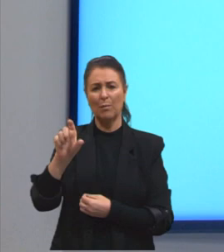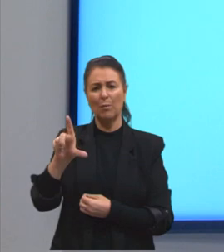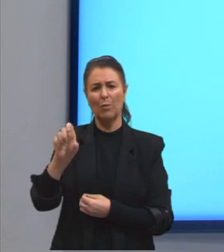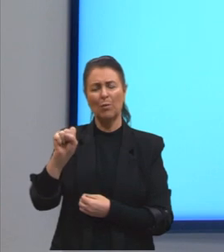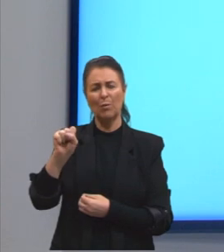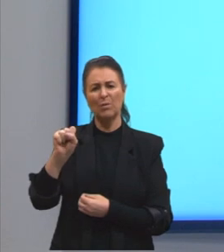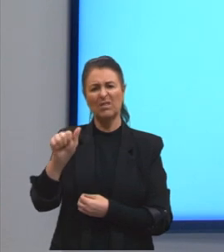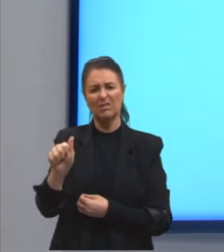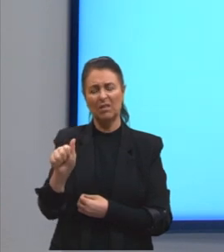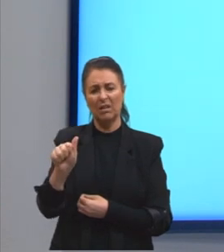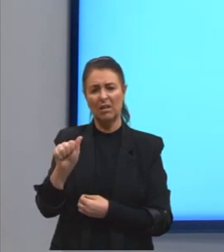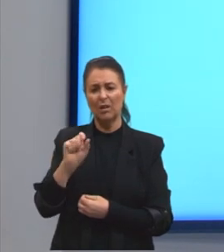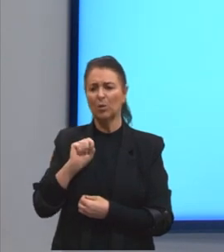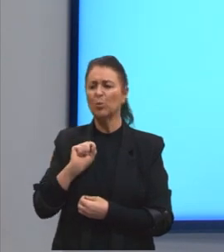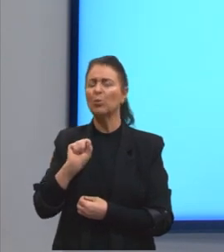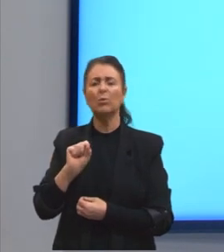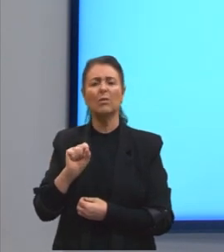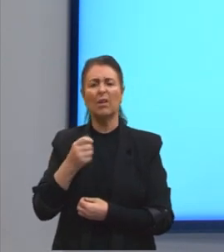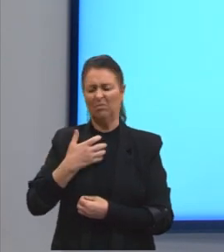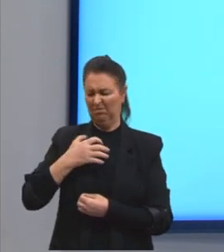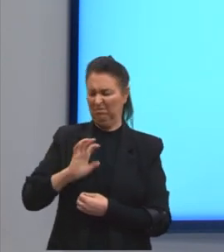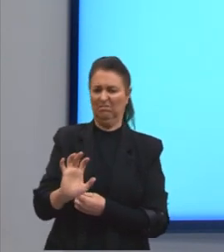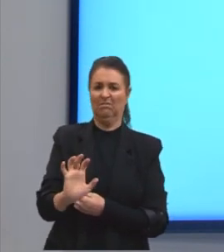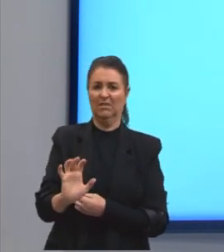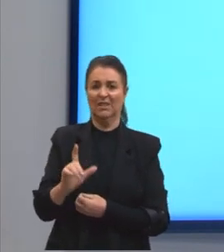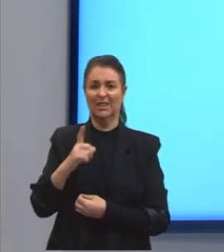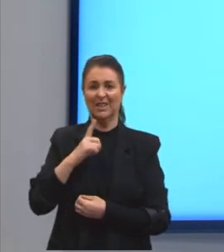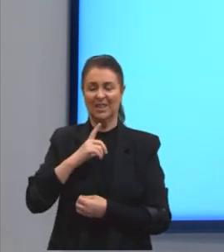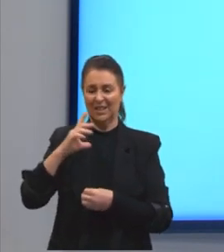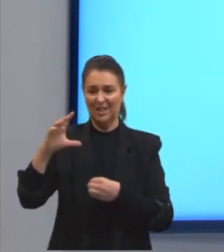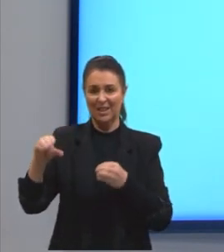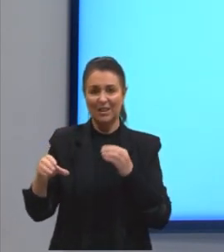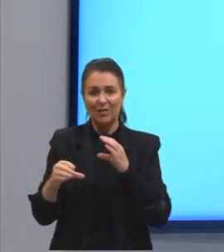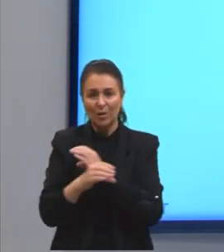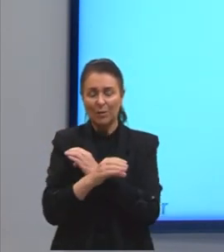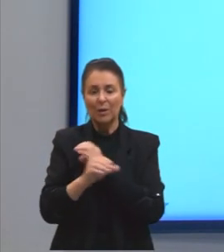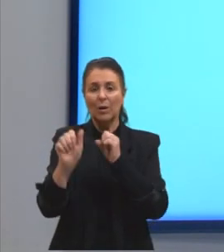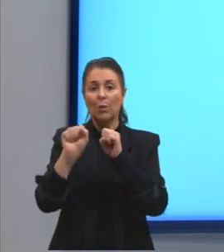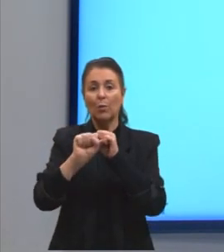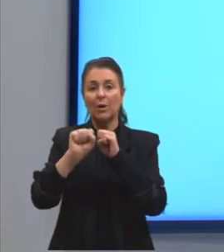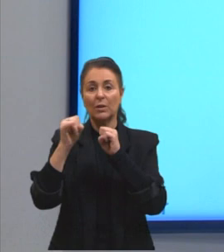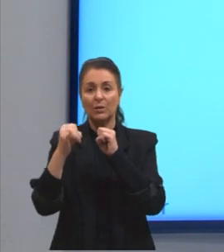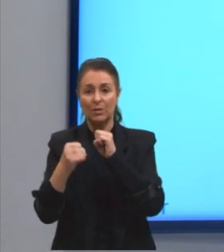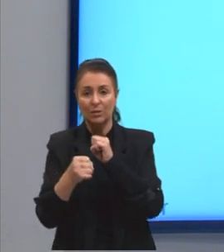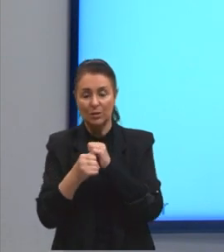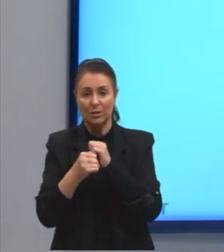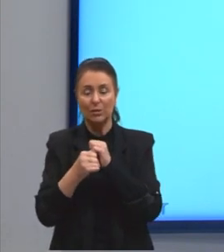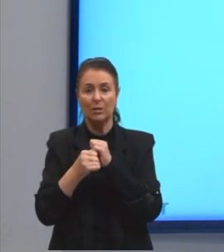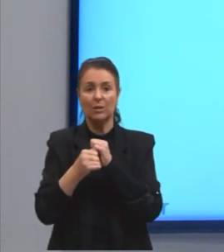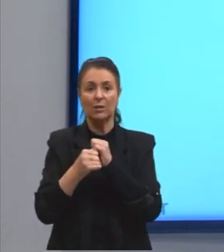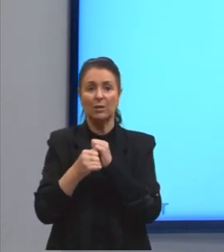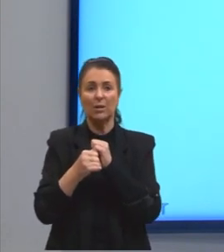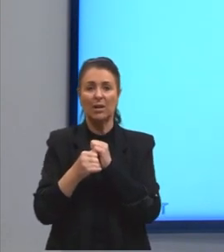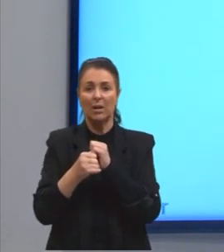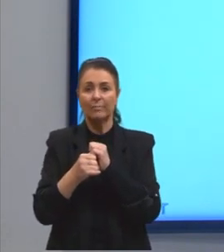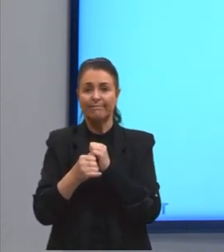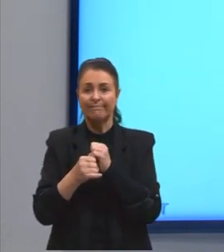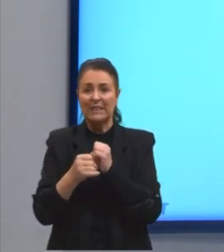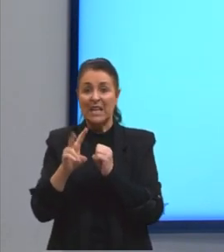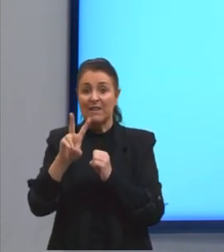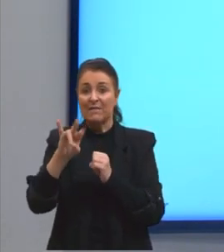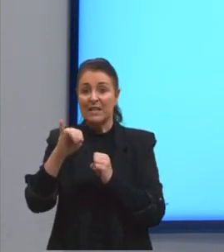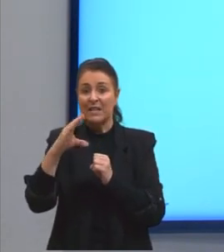alguma coisa. A gente tem, completando adjetivos, como aqui, viciada. Quem é